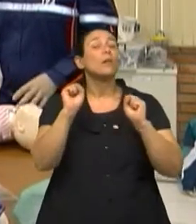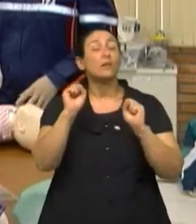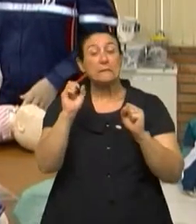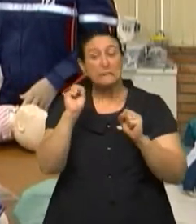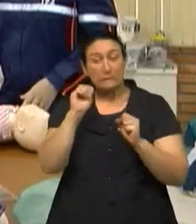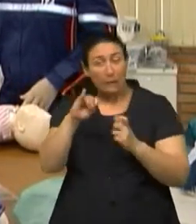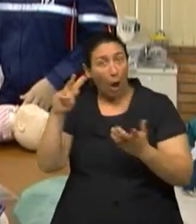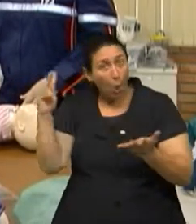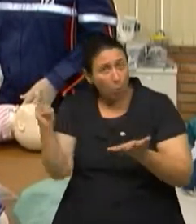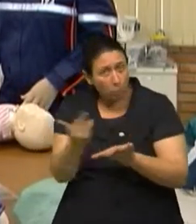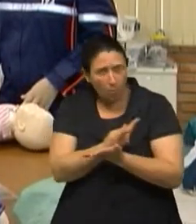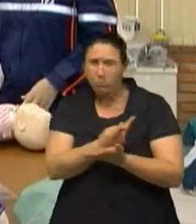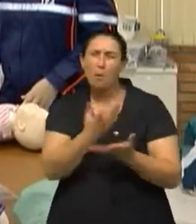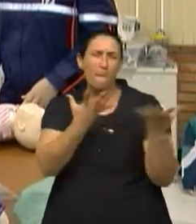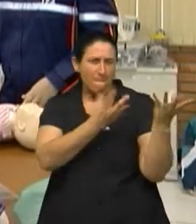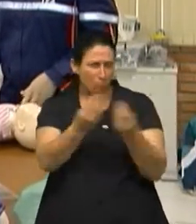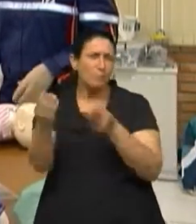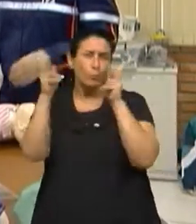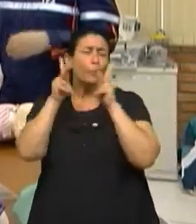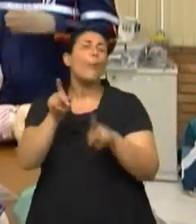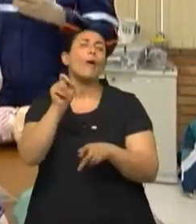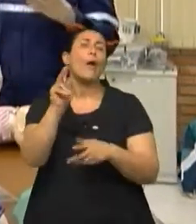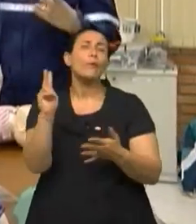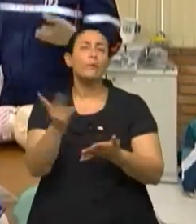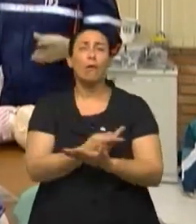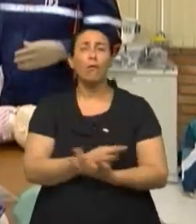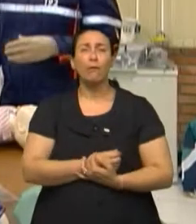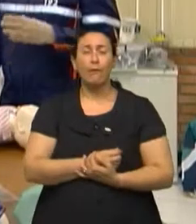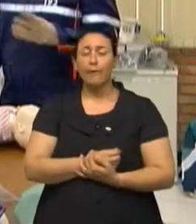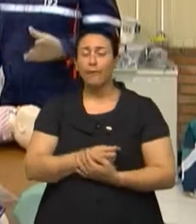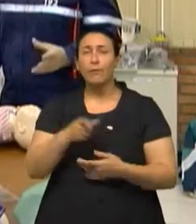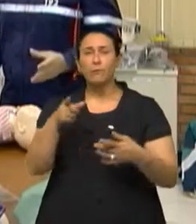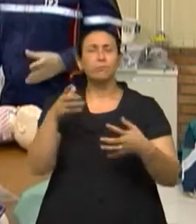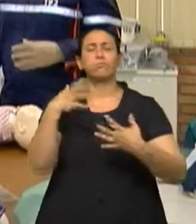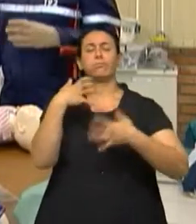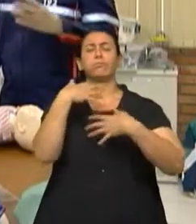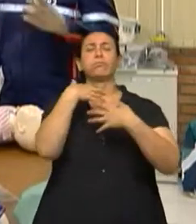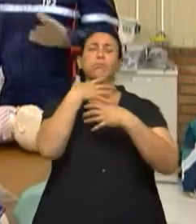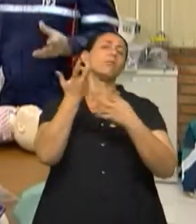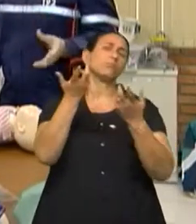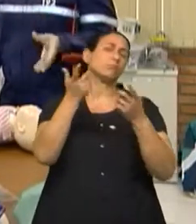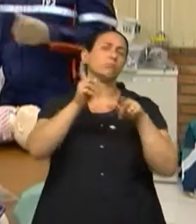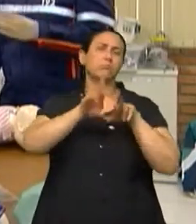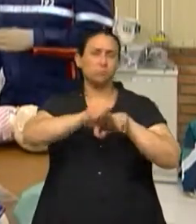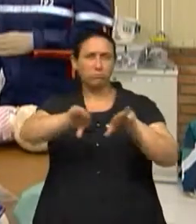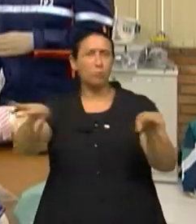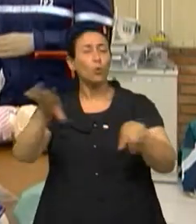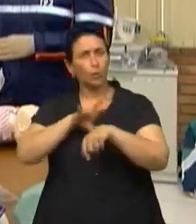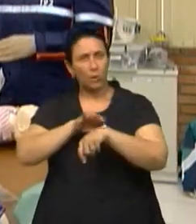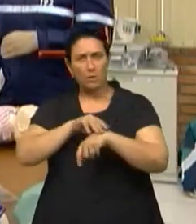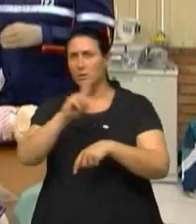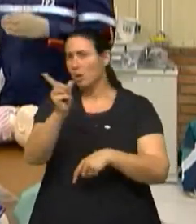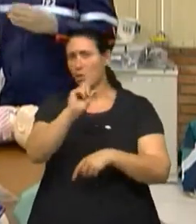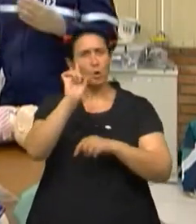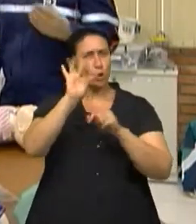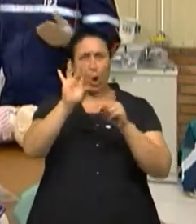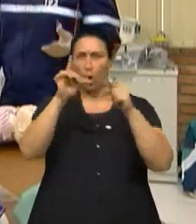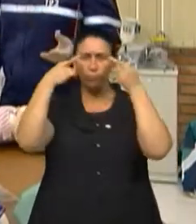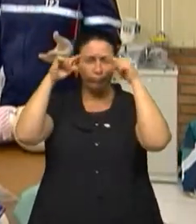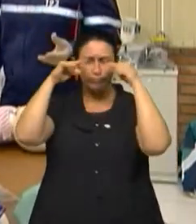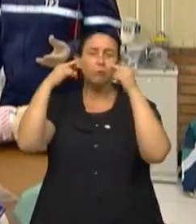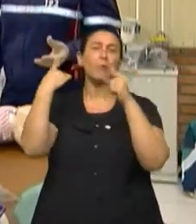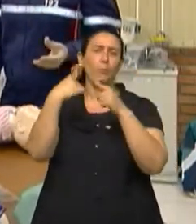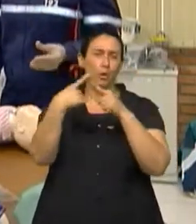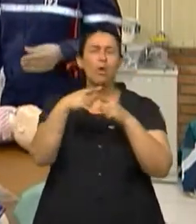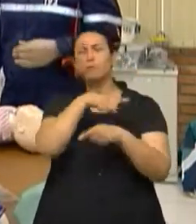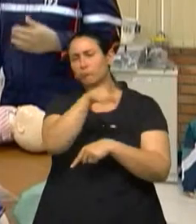fazer nesses casos? É bastante comum, né? Ela é desencadeada por várias doenças, diferentes doenças, não só a epilepsia, a epilepsia é o que